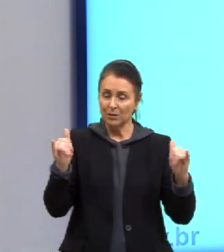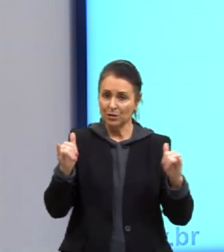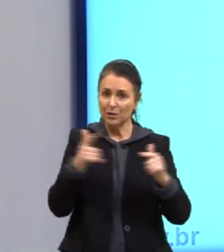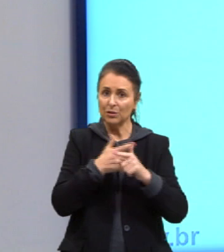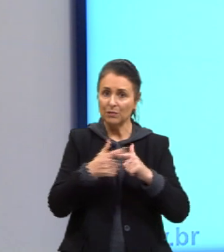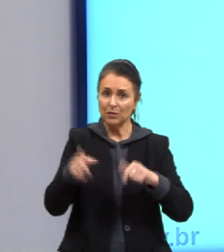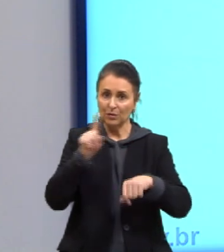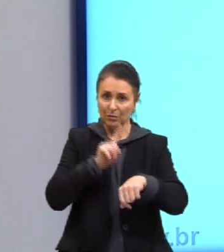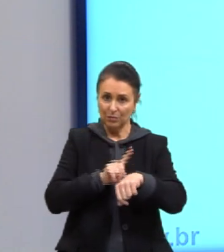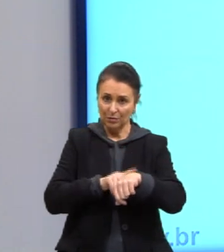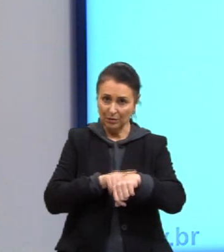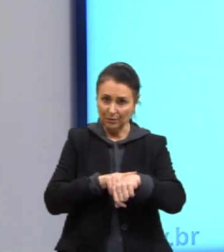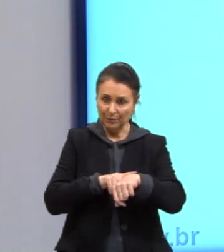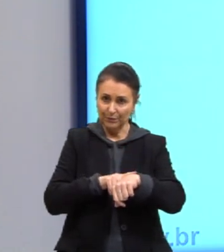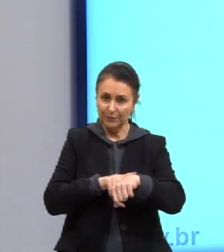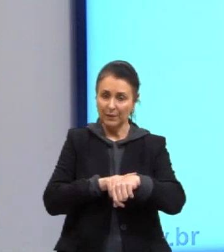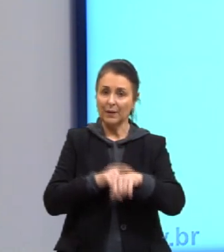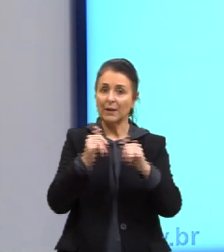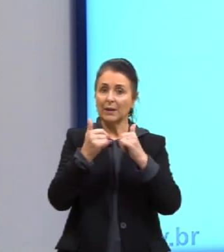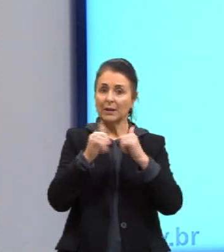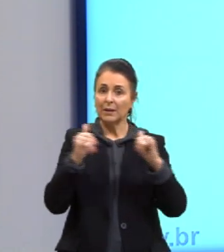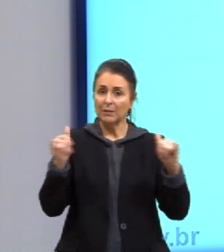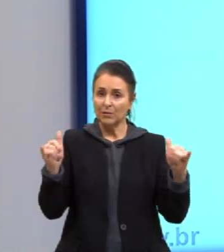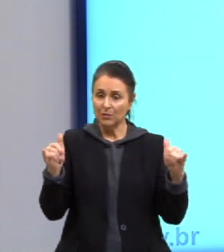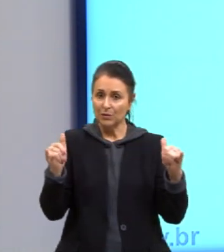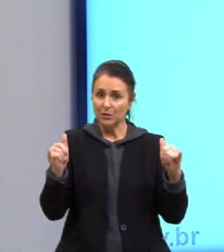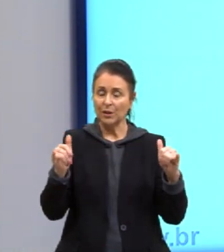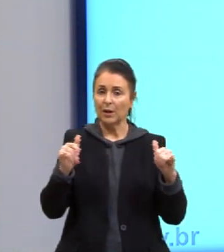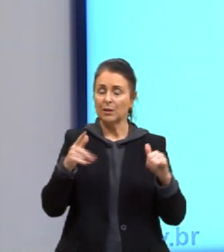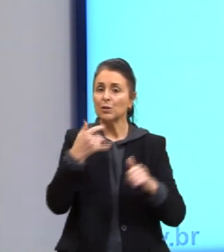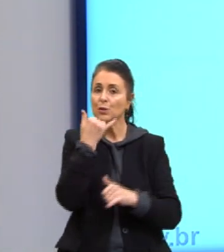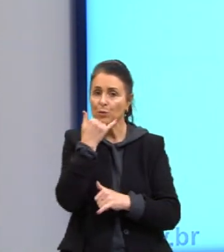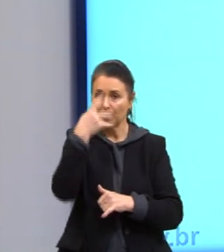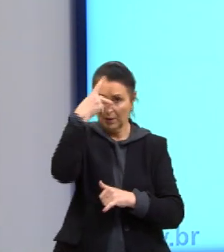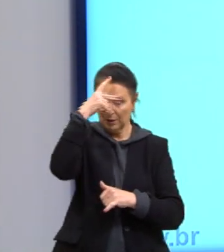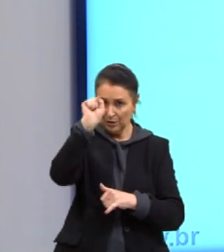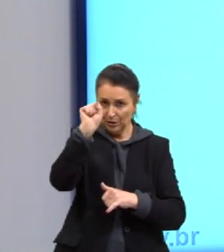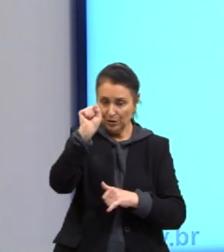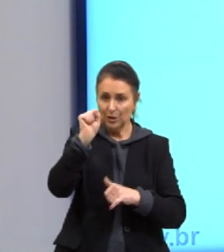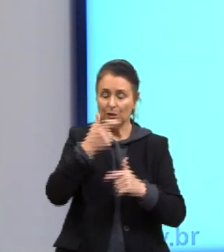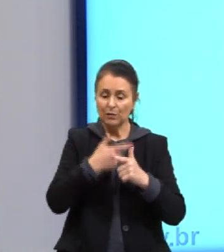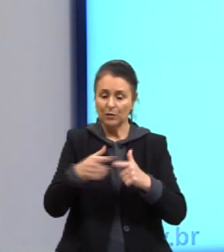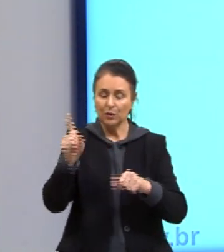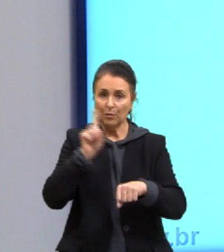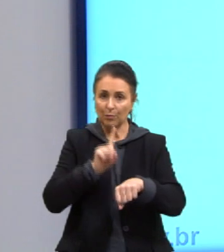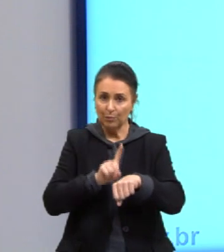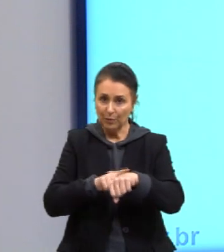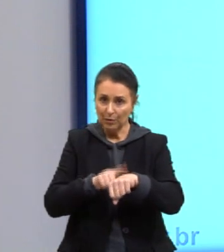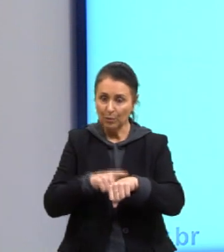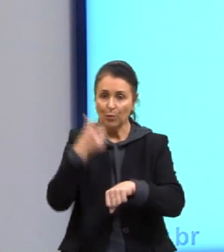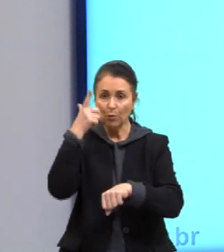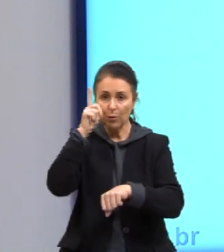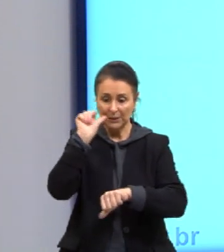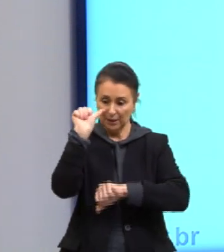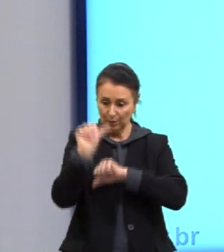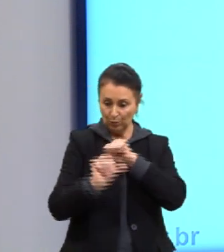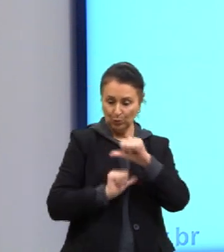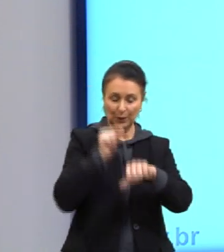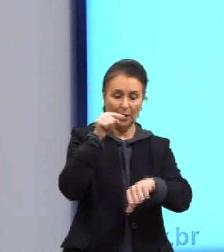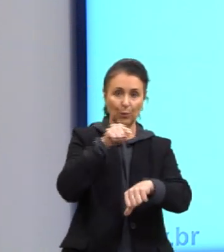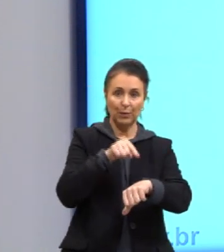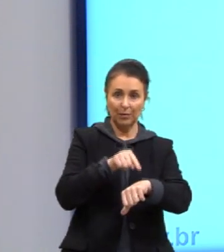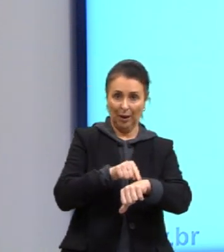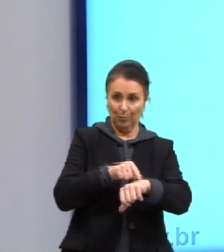Certo? Então, energia, potência igual a energia dividido pelo tempo. A gente consegue passar esse tempo